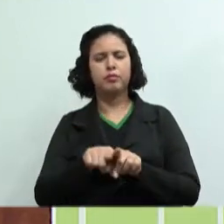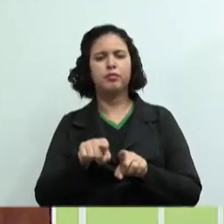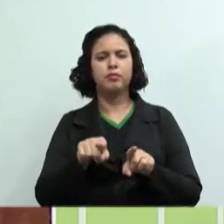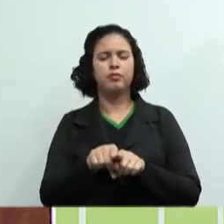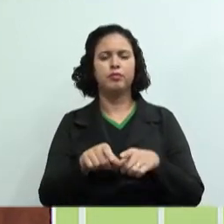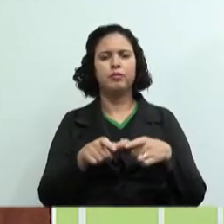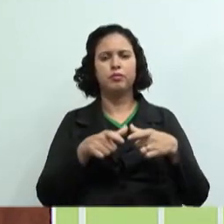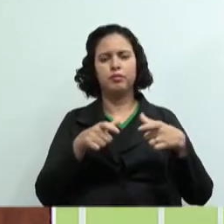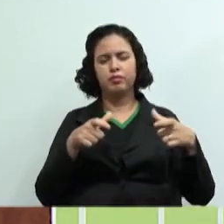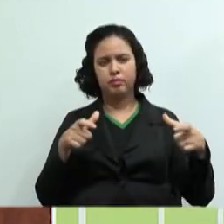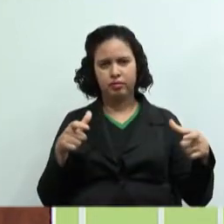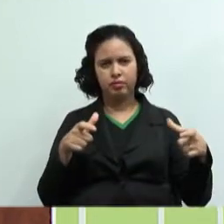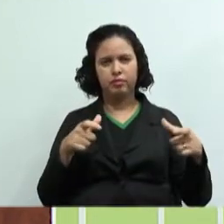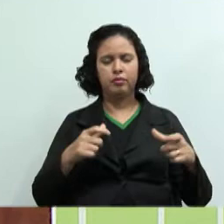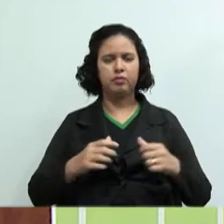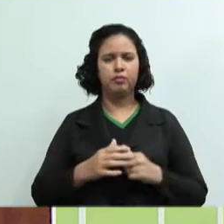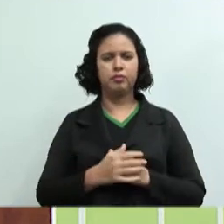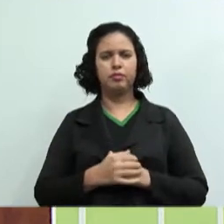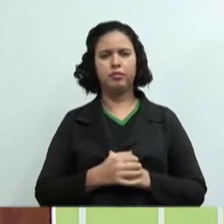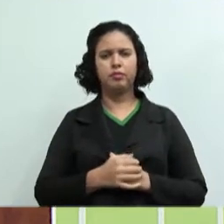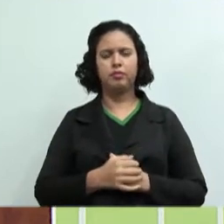esse custo.